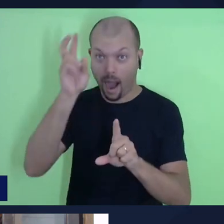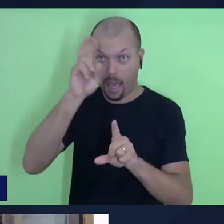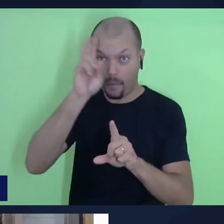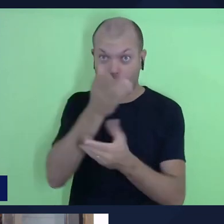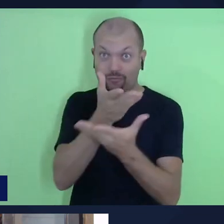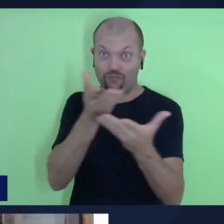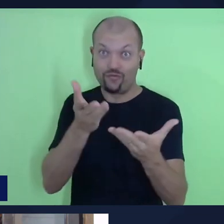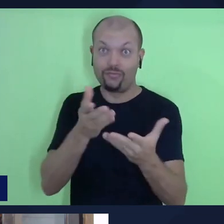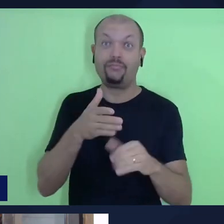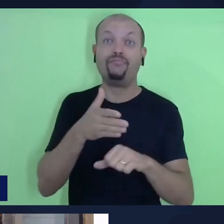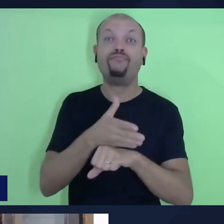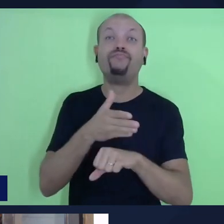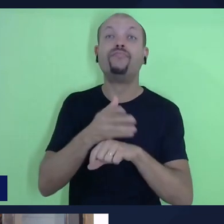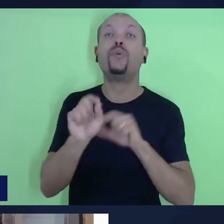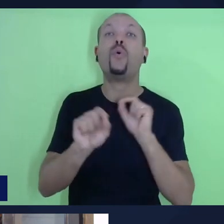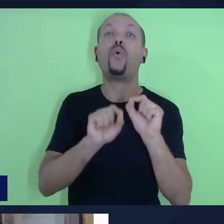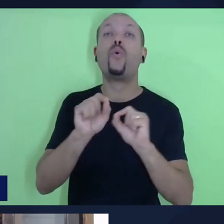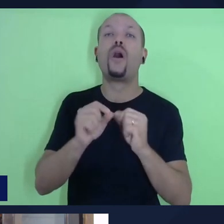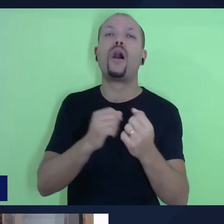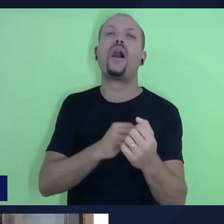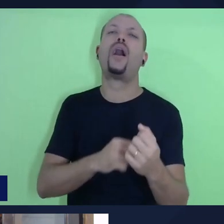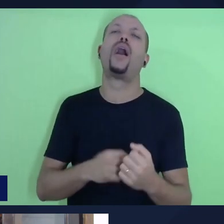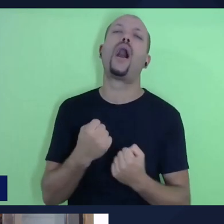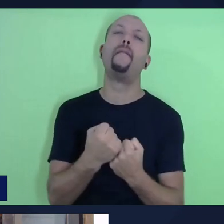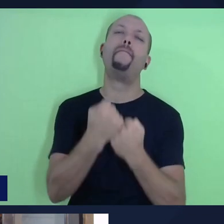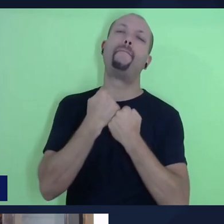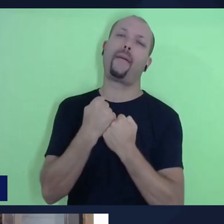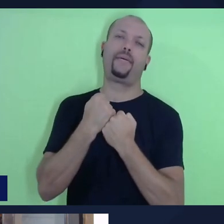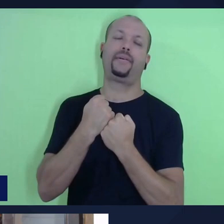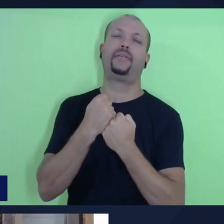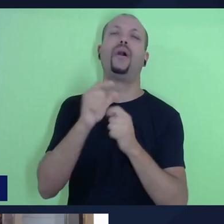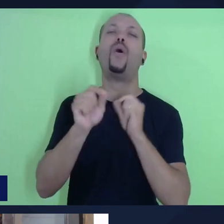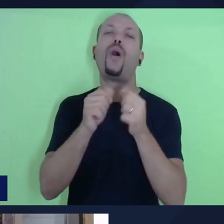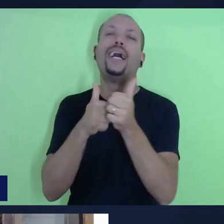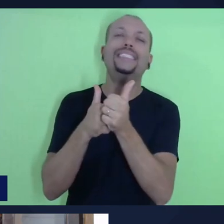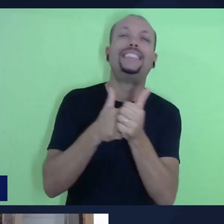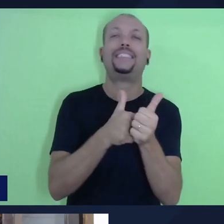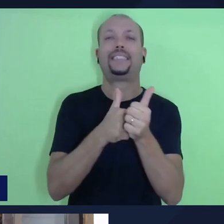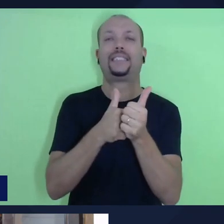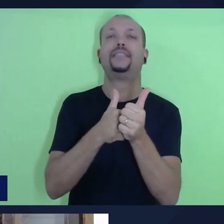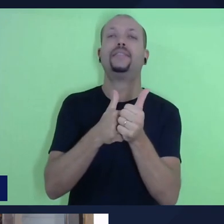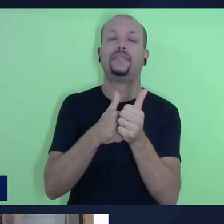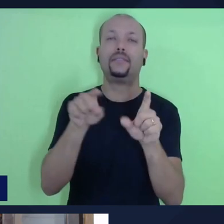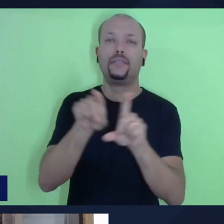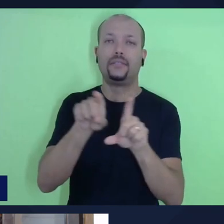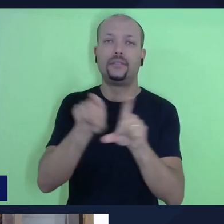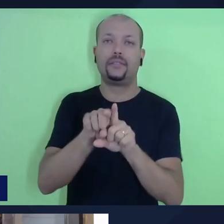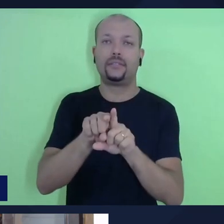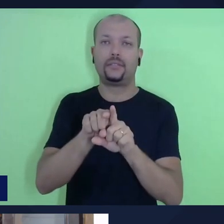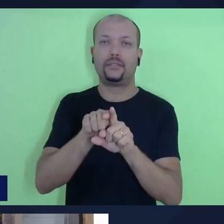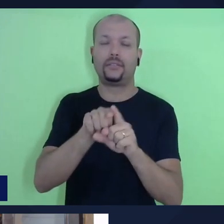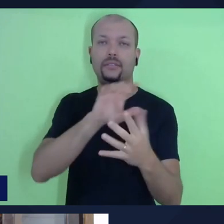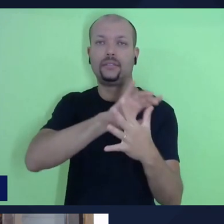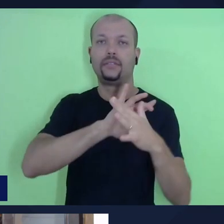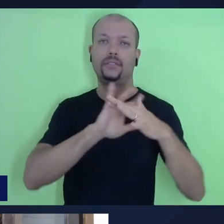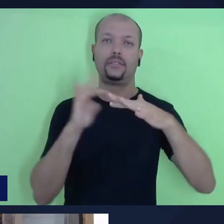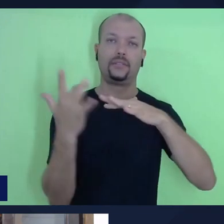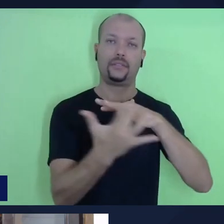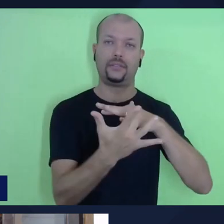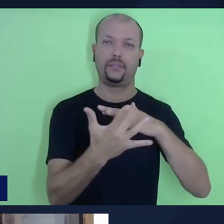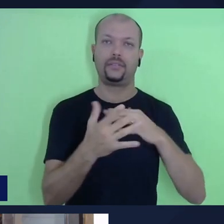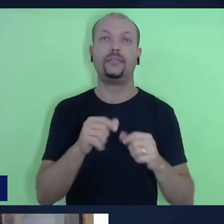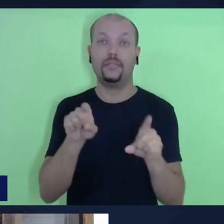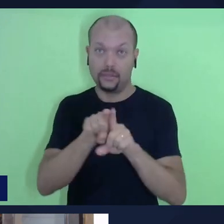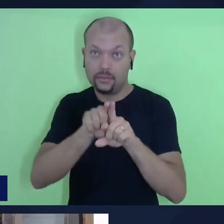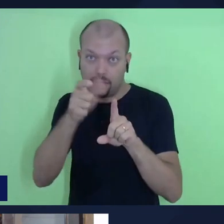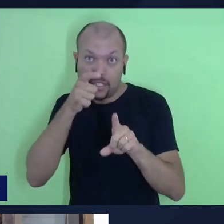você nos ajudar seguindo o nosso, os nossos perfis nas redes sociais, você vai vê-los durante o programa,